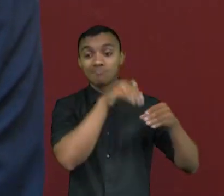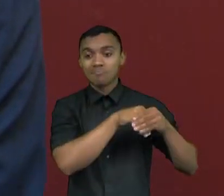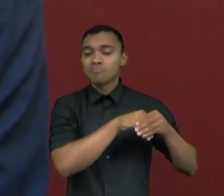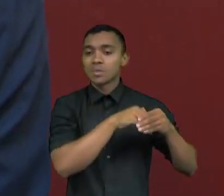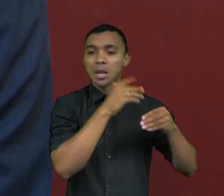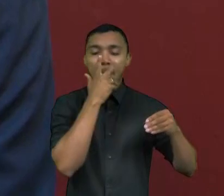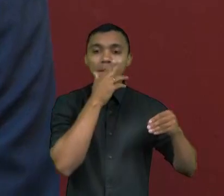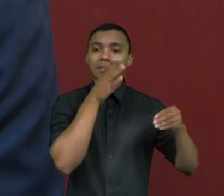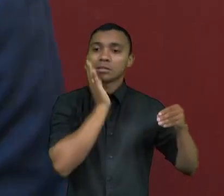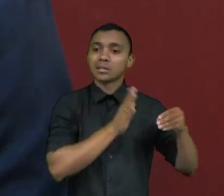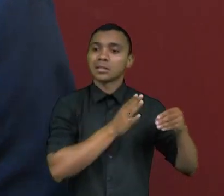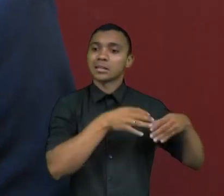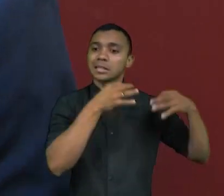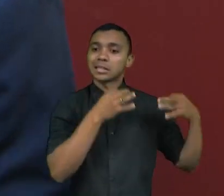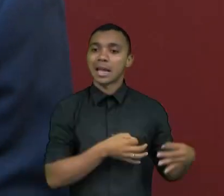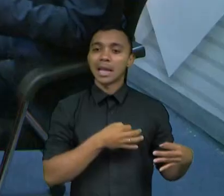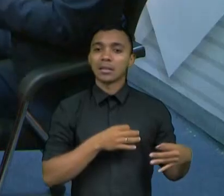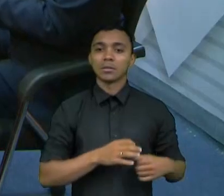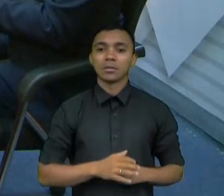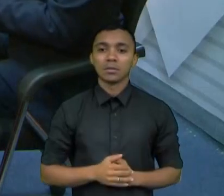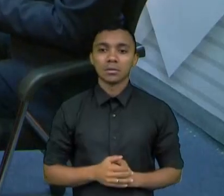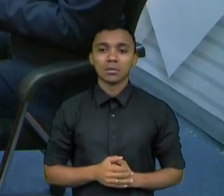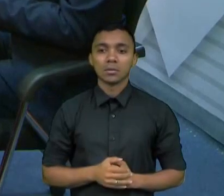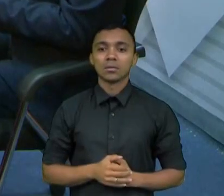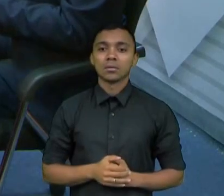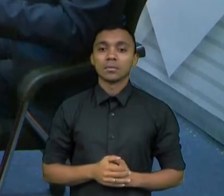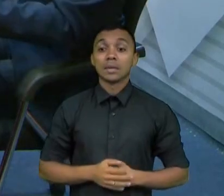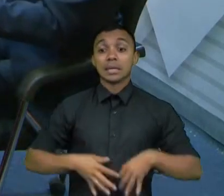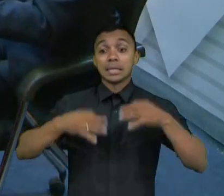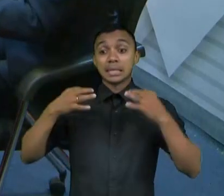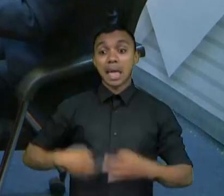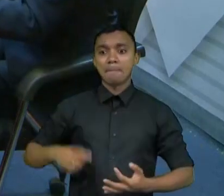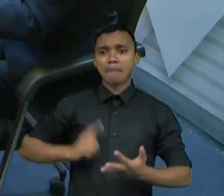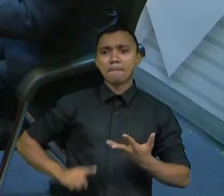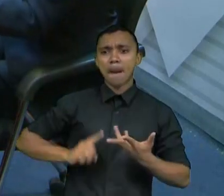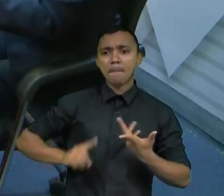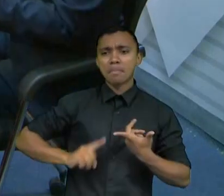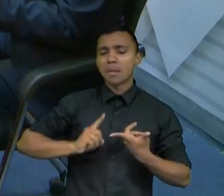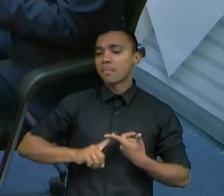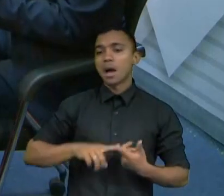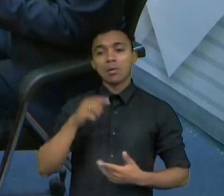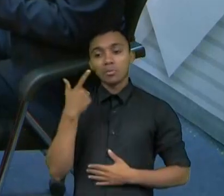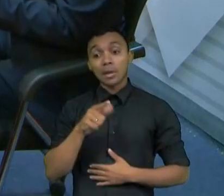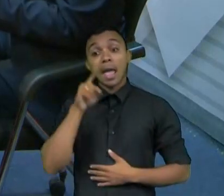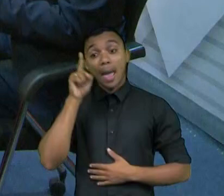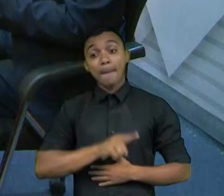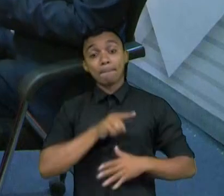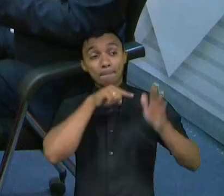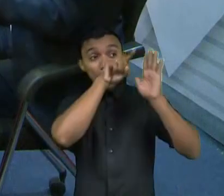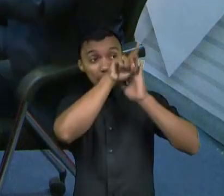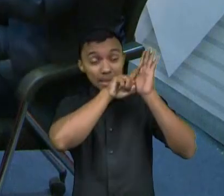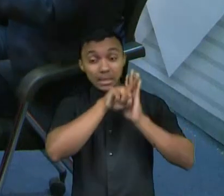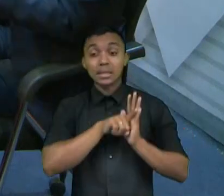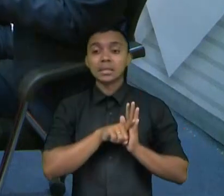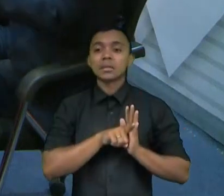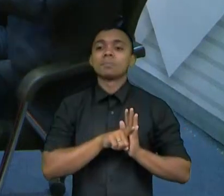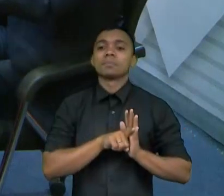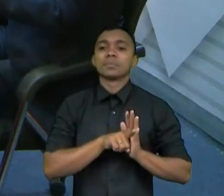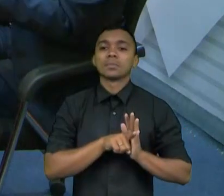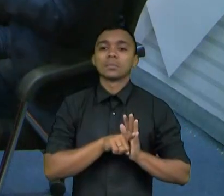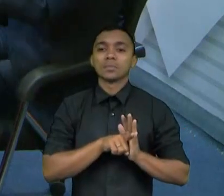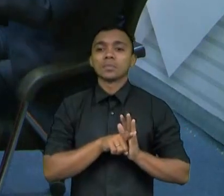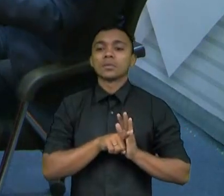muito definido. E esse dado a gente não tem. Não temos com exatidão. Todos os dados são de pesquisas realizadas. As pesquisas têm dado